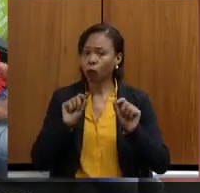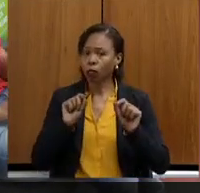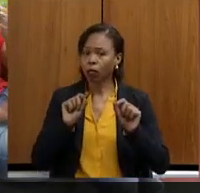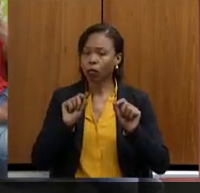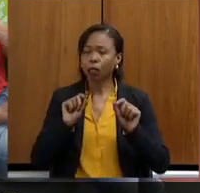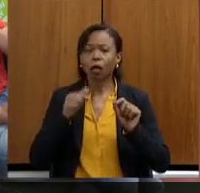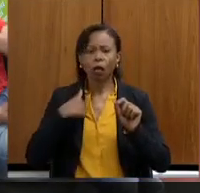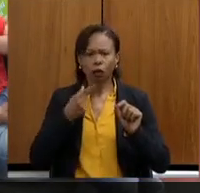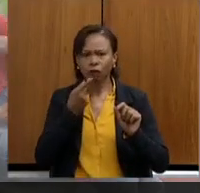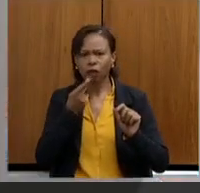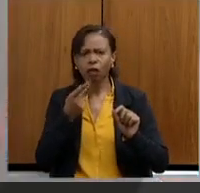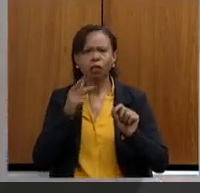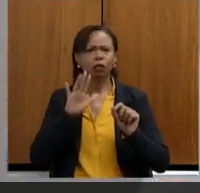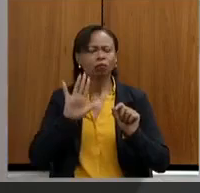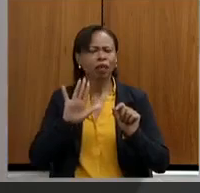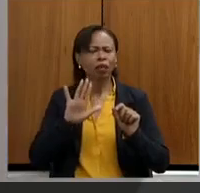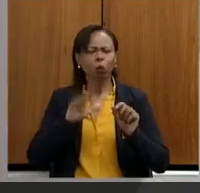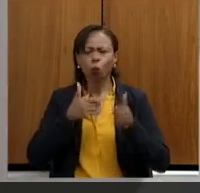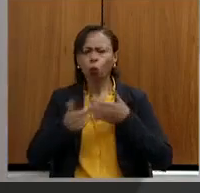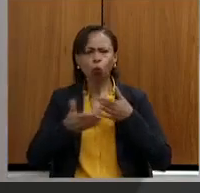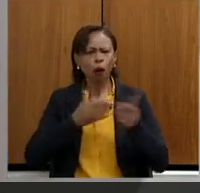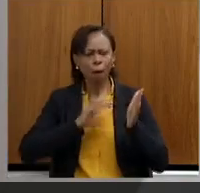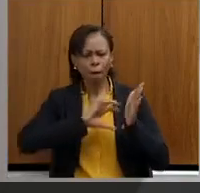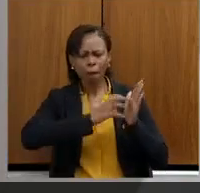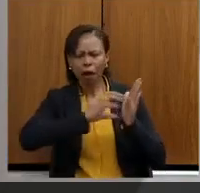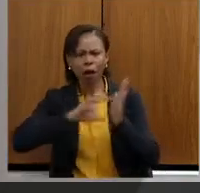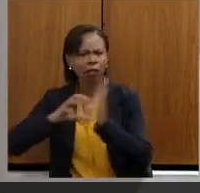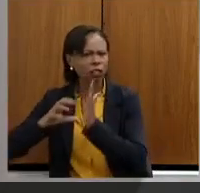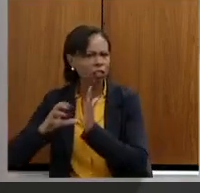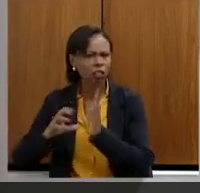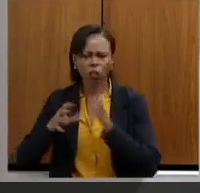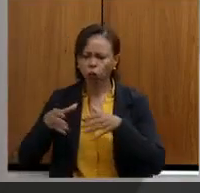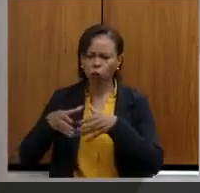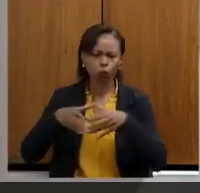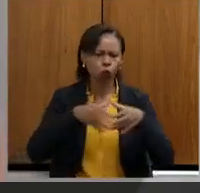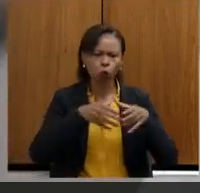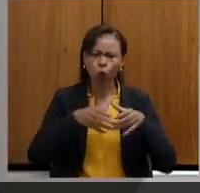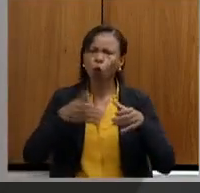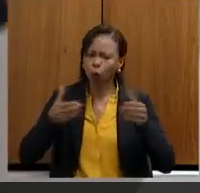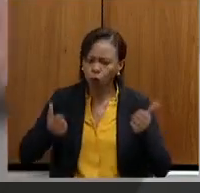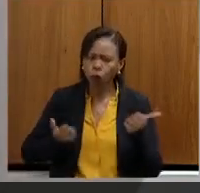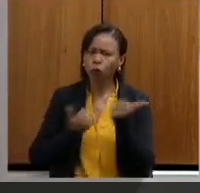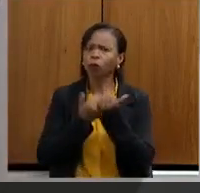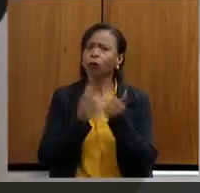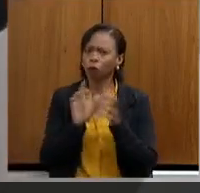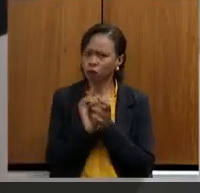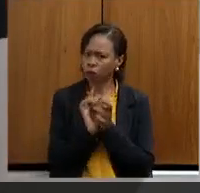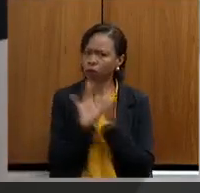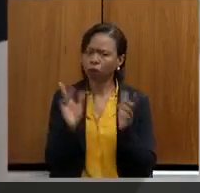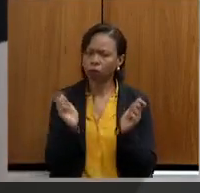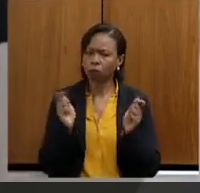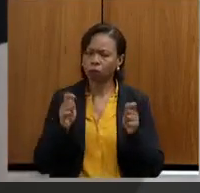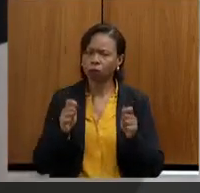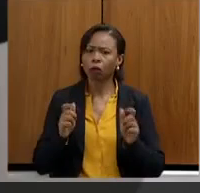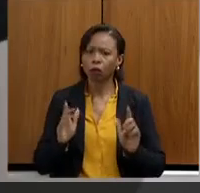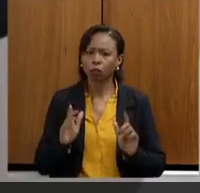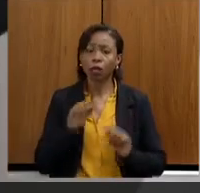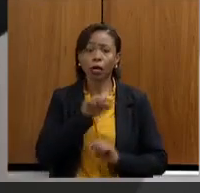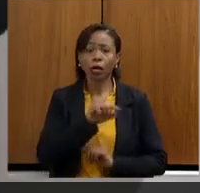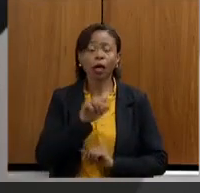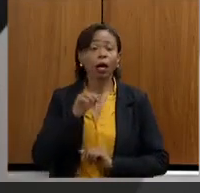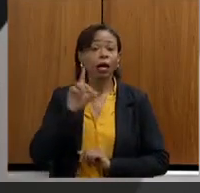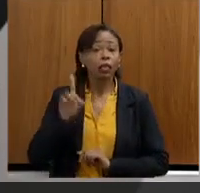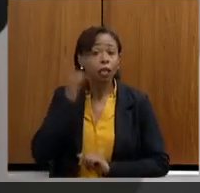partido que seja, de qualquer bandeira que tenha, que levante, de estar conosco nesta empreitada. Deputada Beatriz Serqueira, Vossa